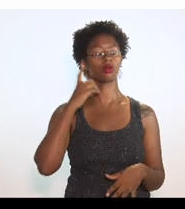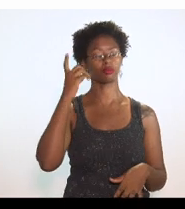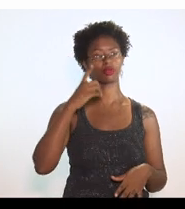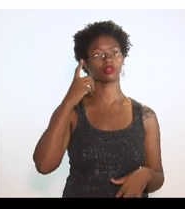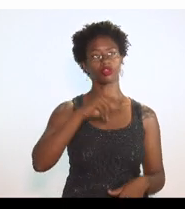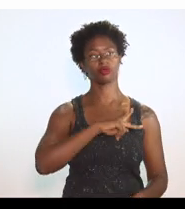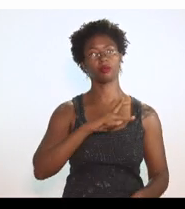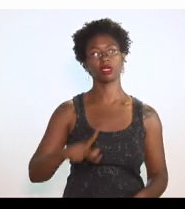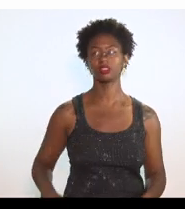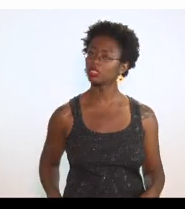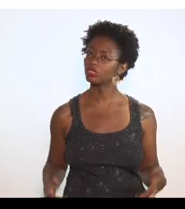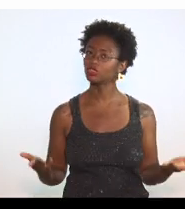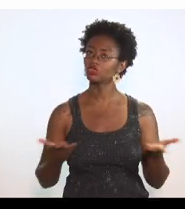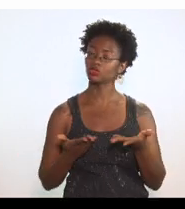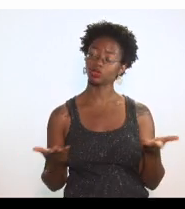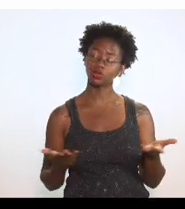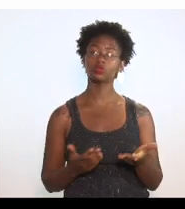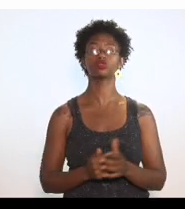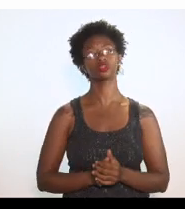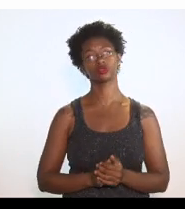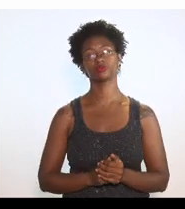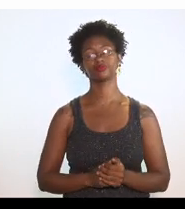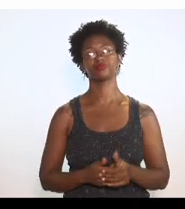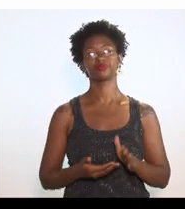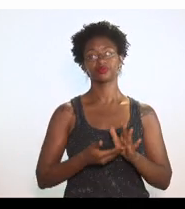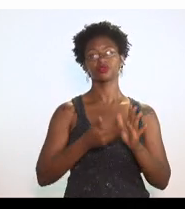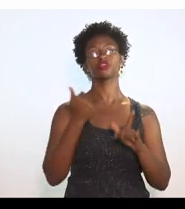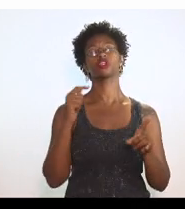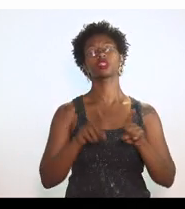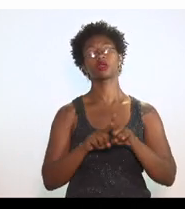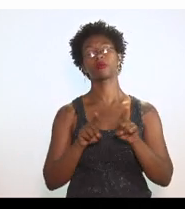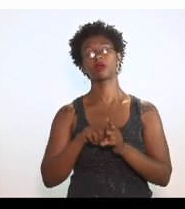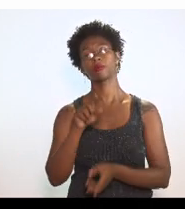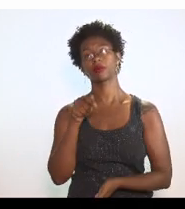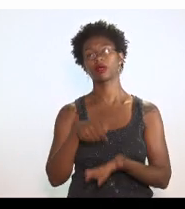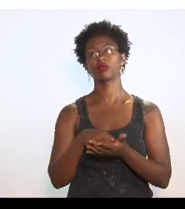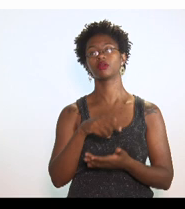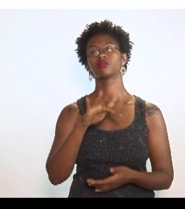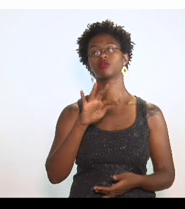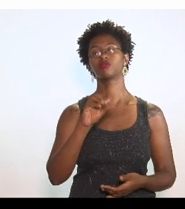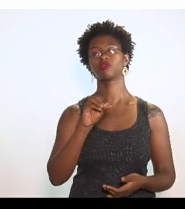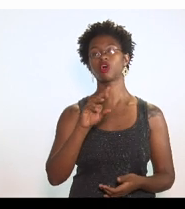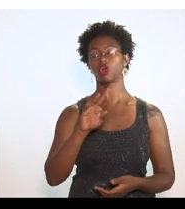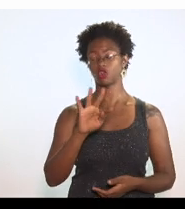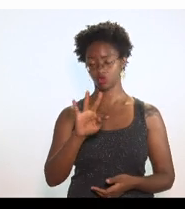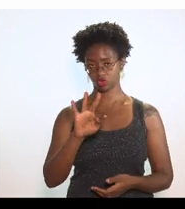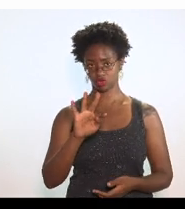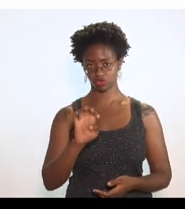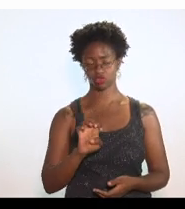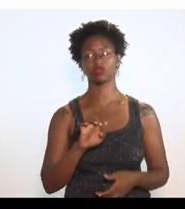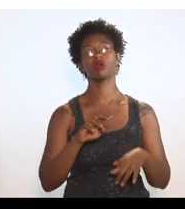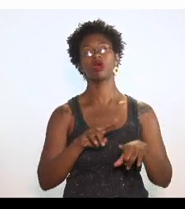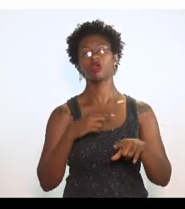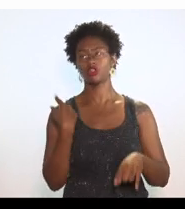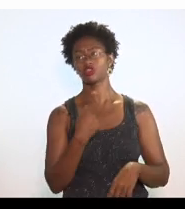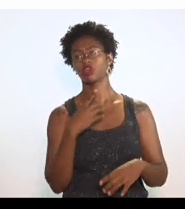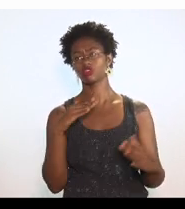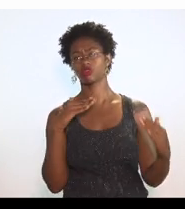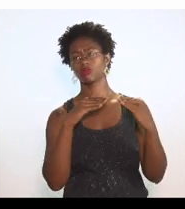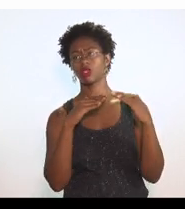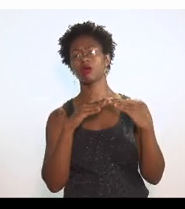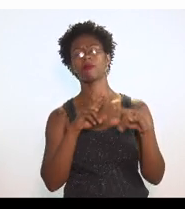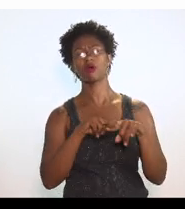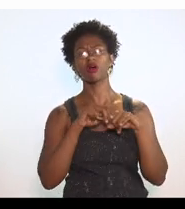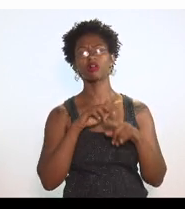preside essa comissão, a exclusão do pagamento do FOTE, a gente está de acordo com a emenda, justamente porque o FOTE, ele